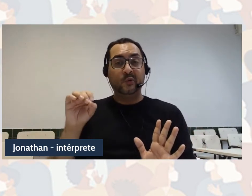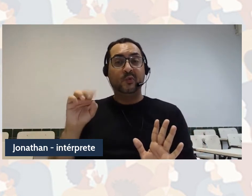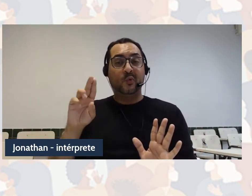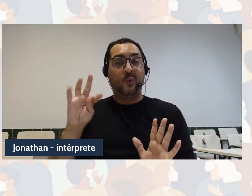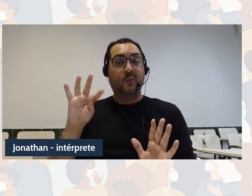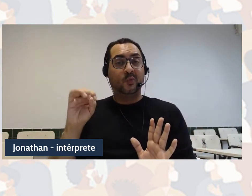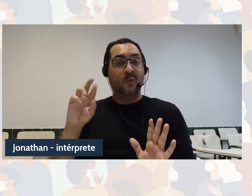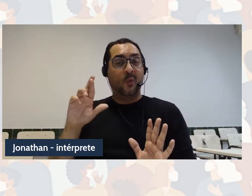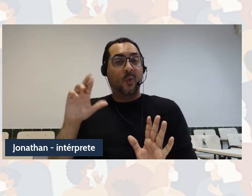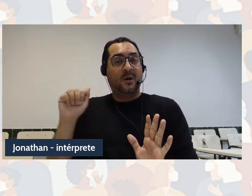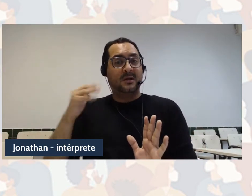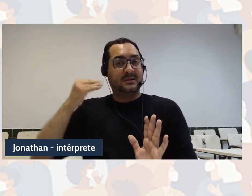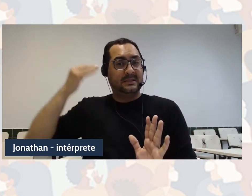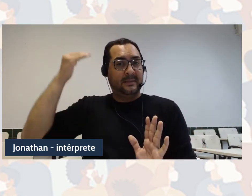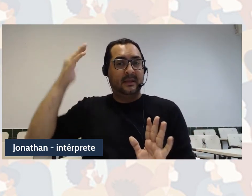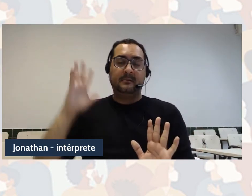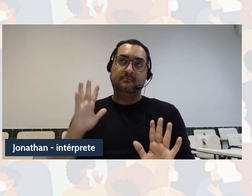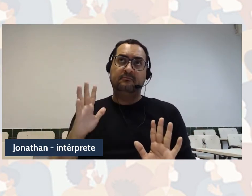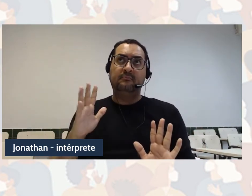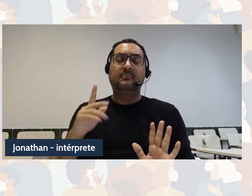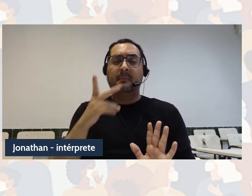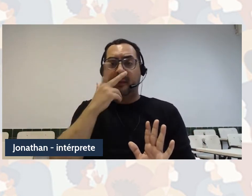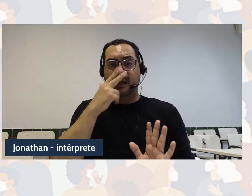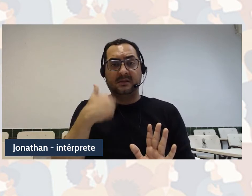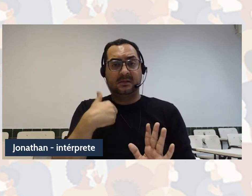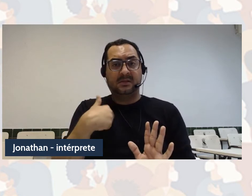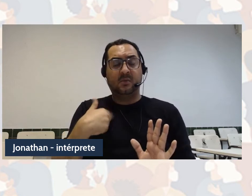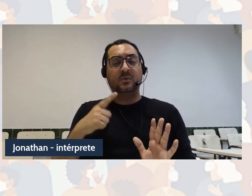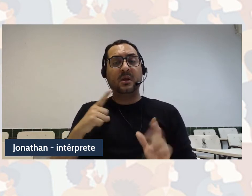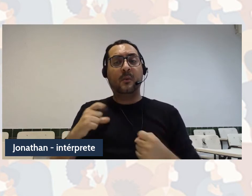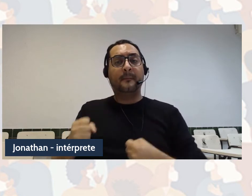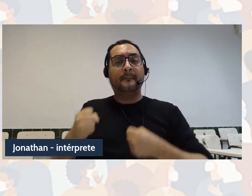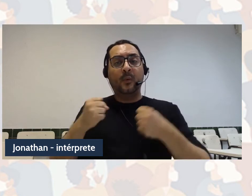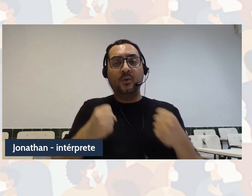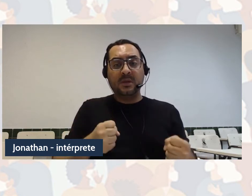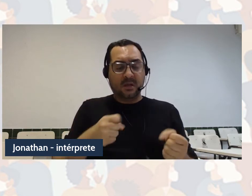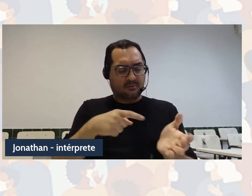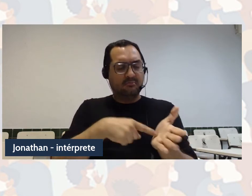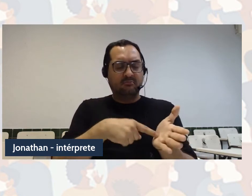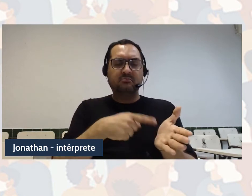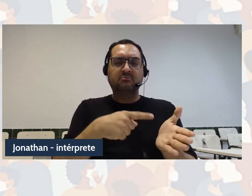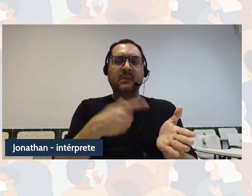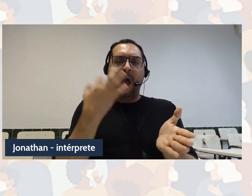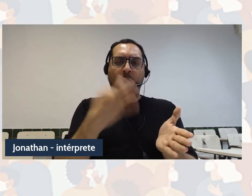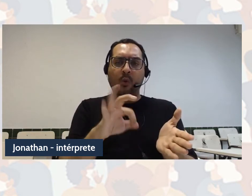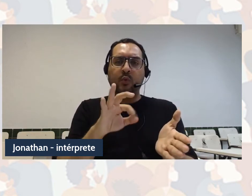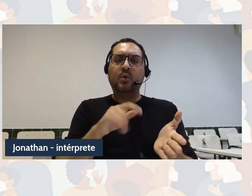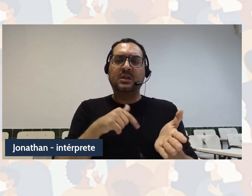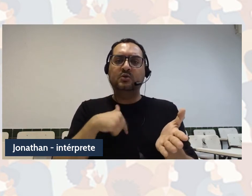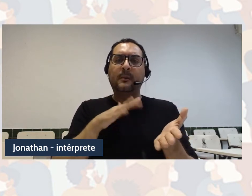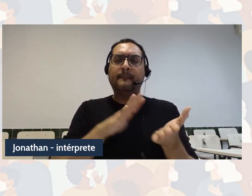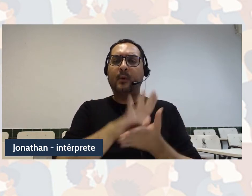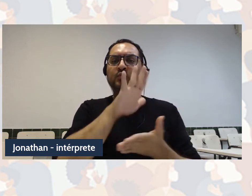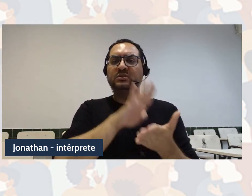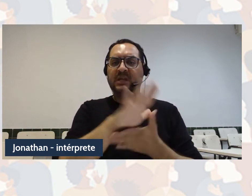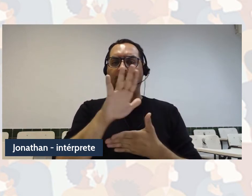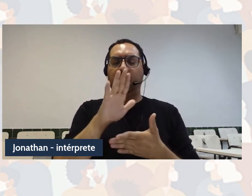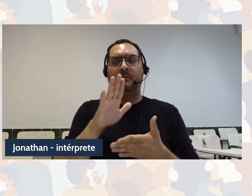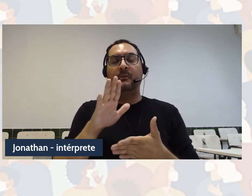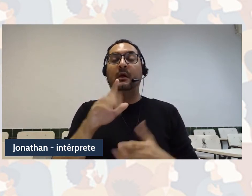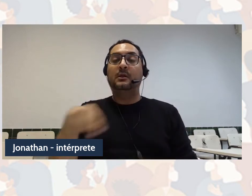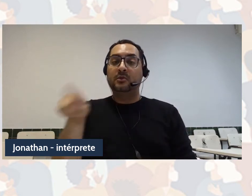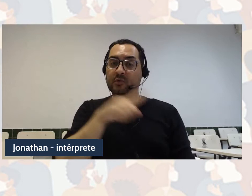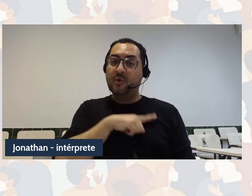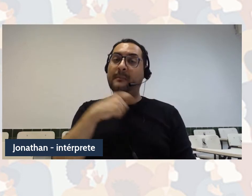de definir o que nós autorizamos como produção de conhecimento. Então, a gente precisa refletir, sim, sobre o